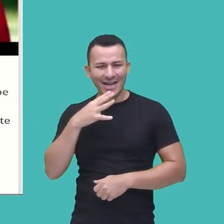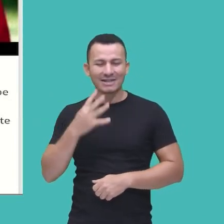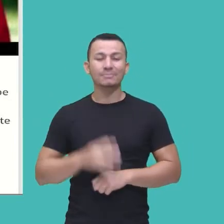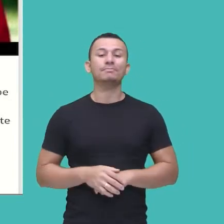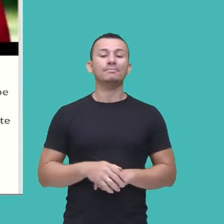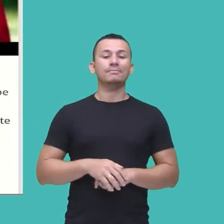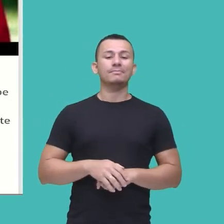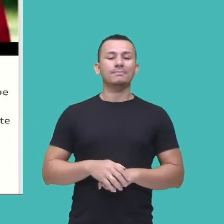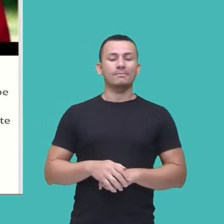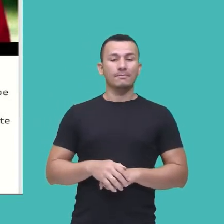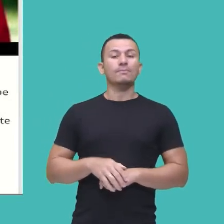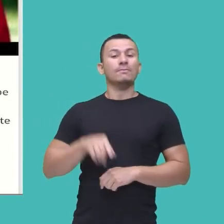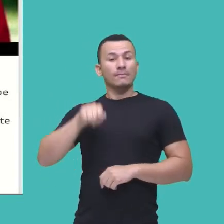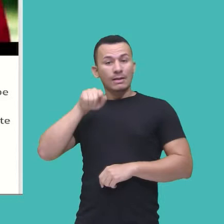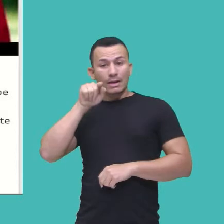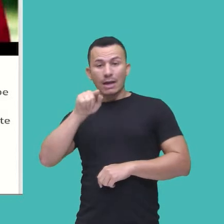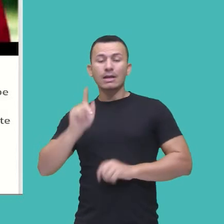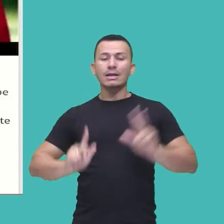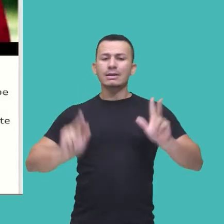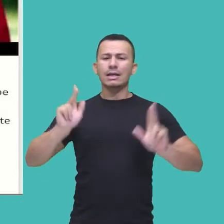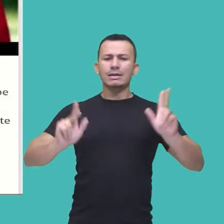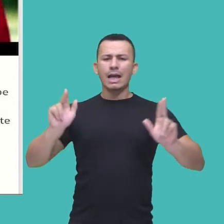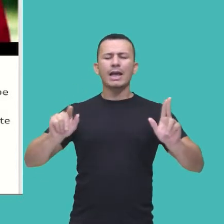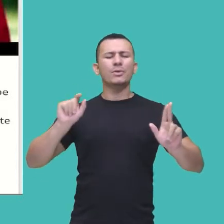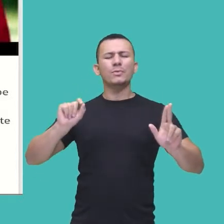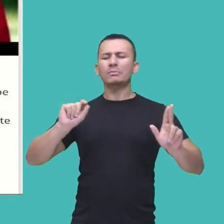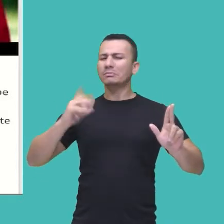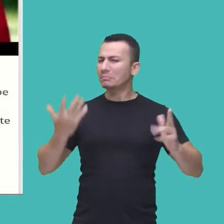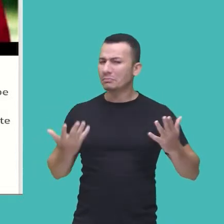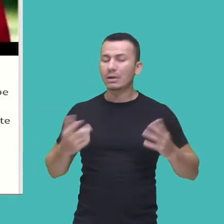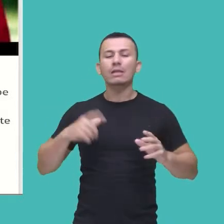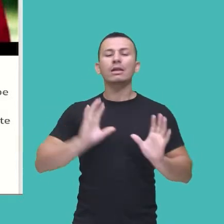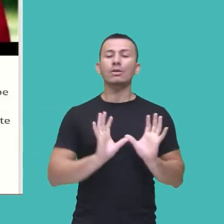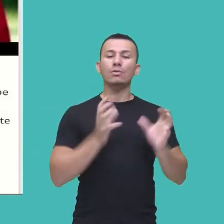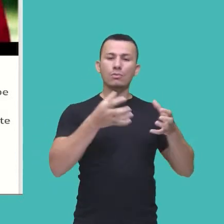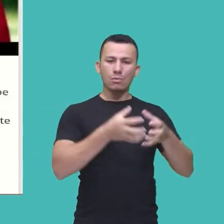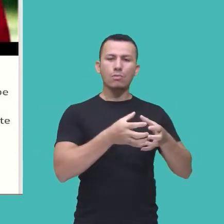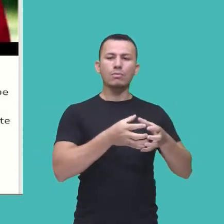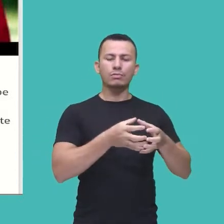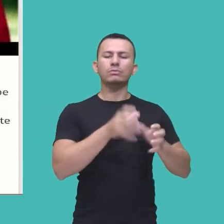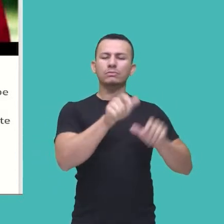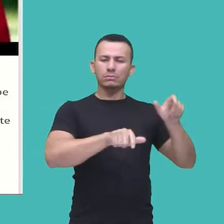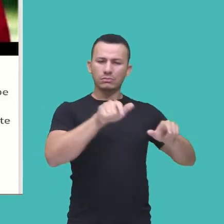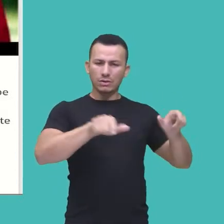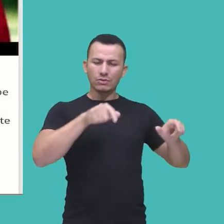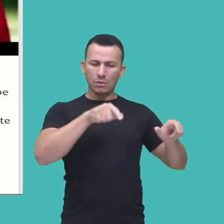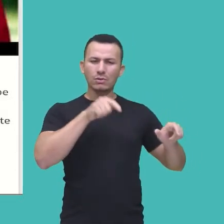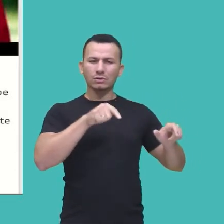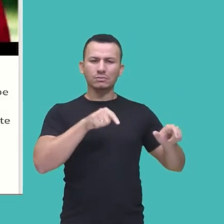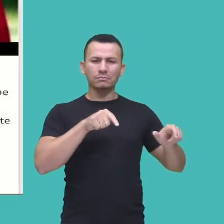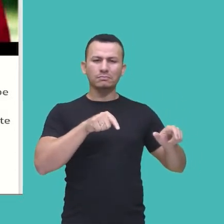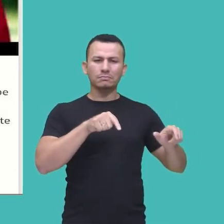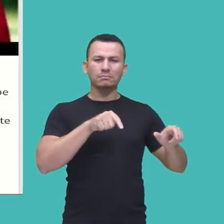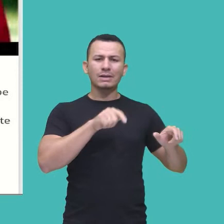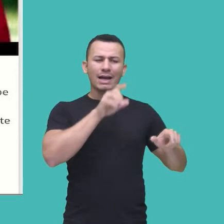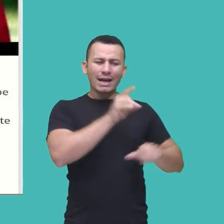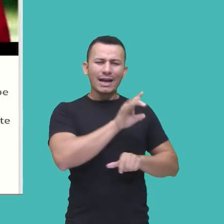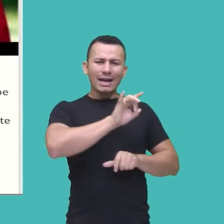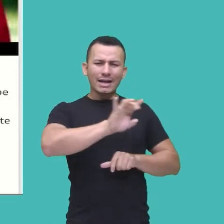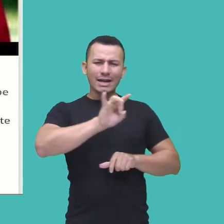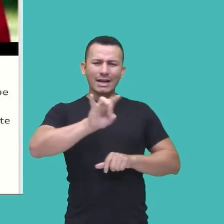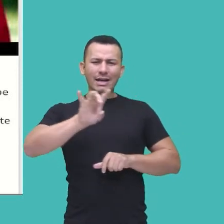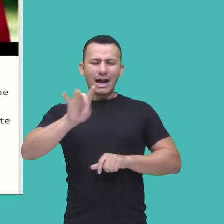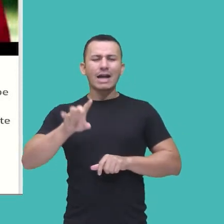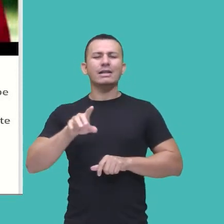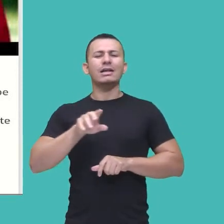Papel. La Casa de Papel reúne ali, né, um grupo de pessoas, que é interessante, cada uma acaba recebendo o nome de uma